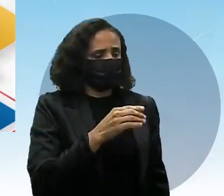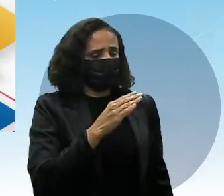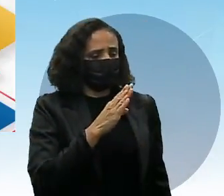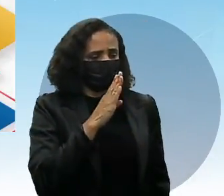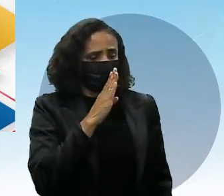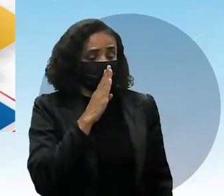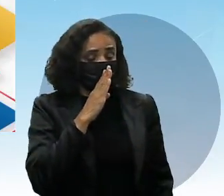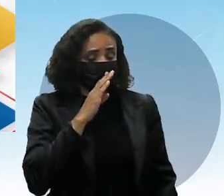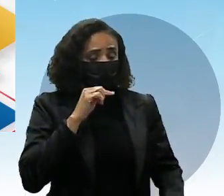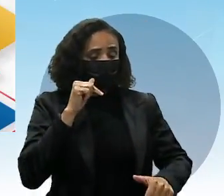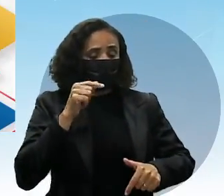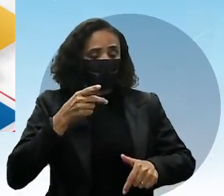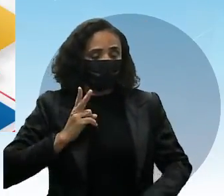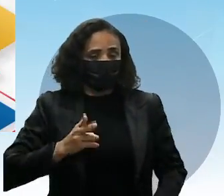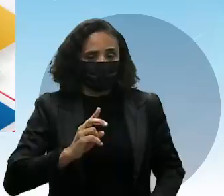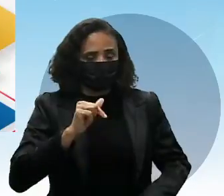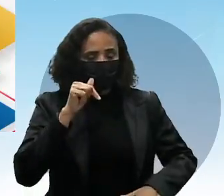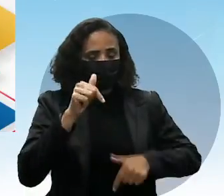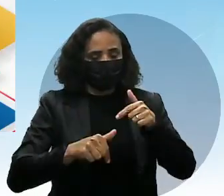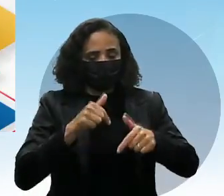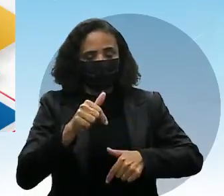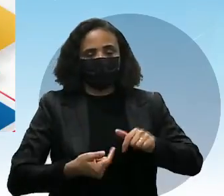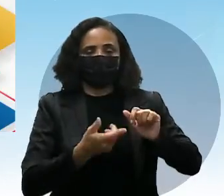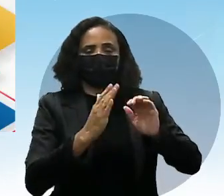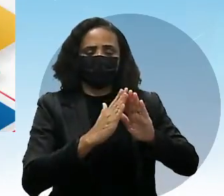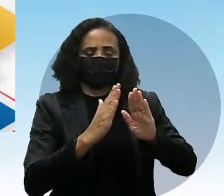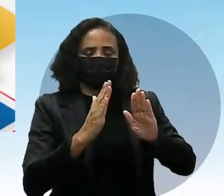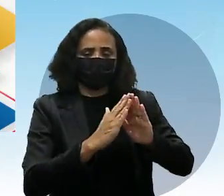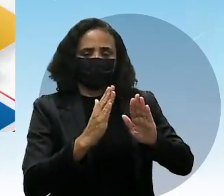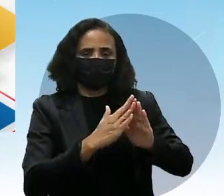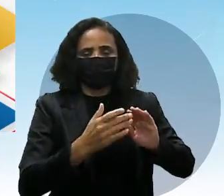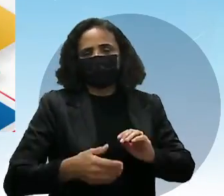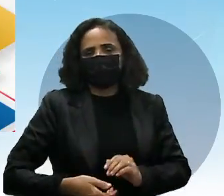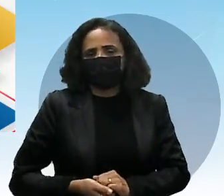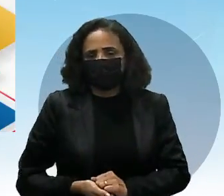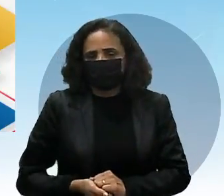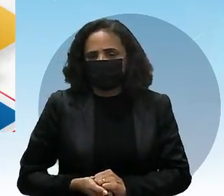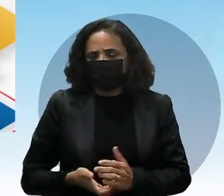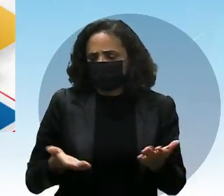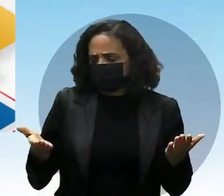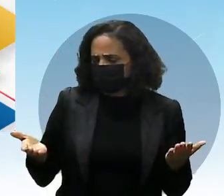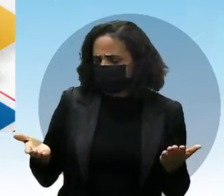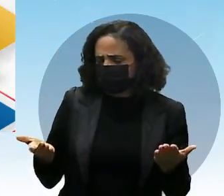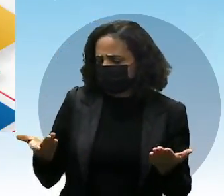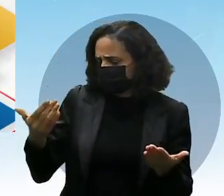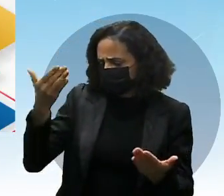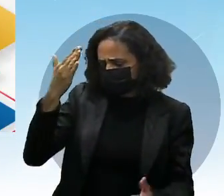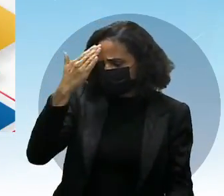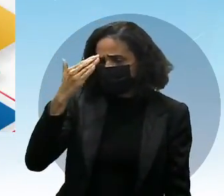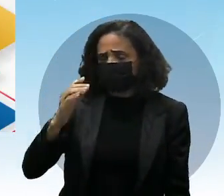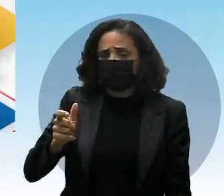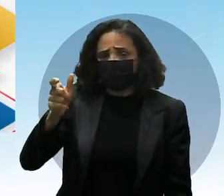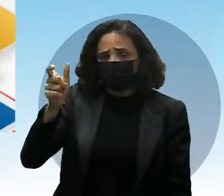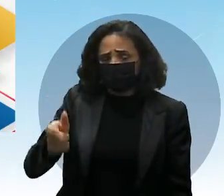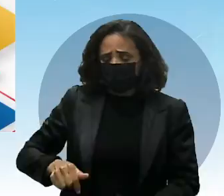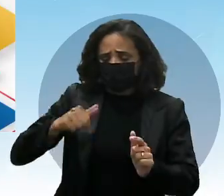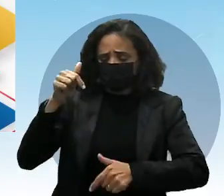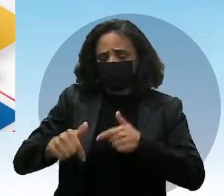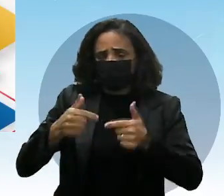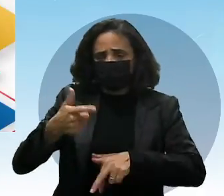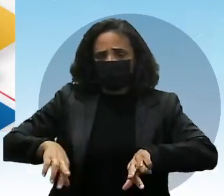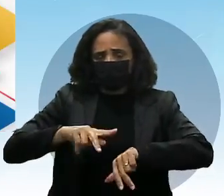trabalhando em casa. E ela disse simplesmente que não sabe em quantos projetos ele está, né?